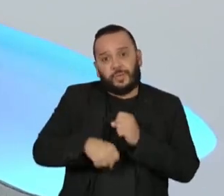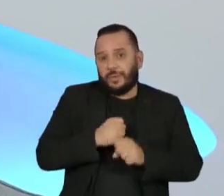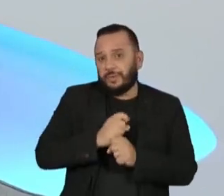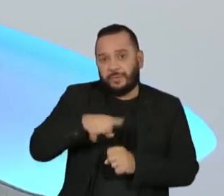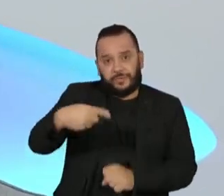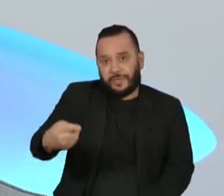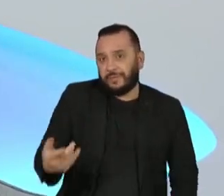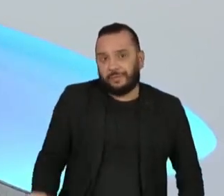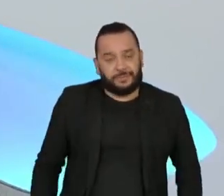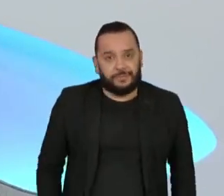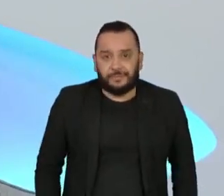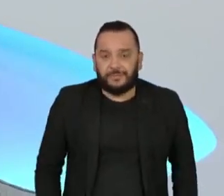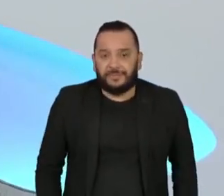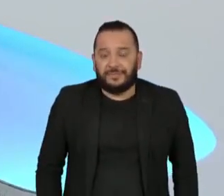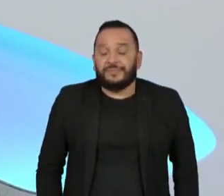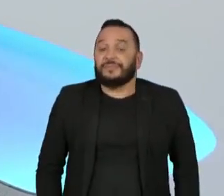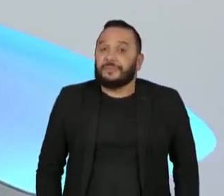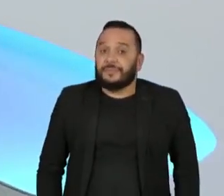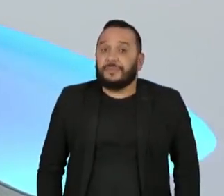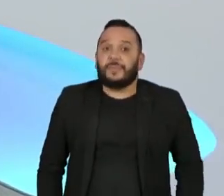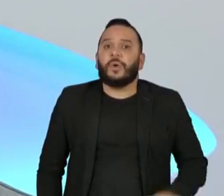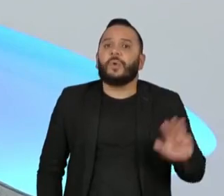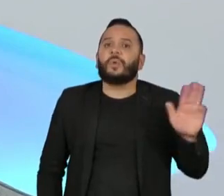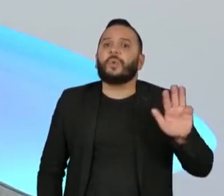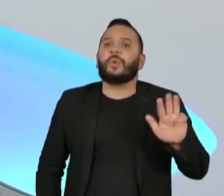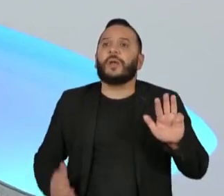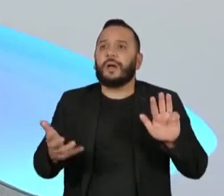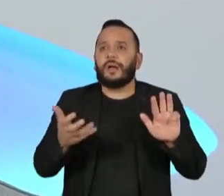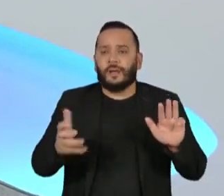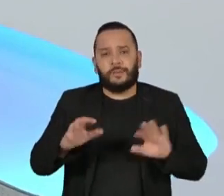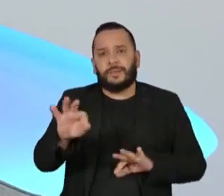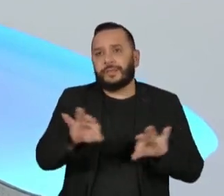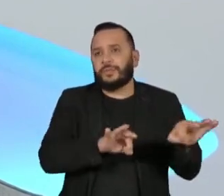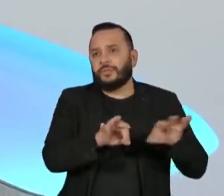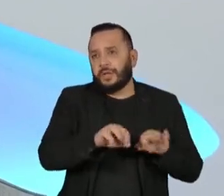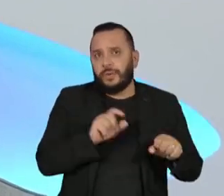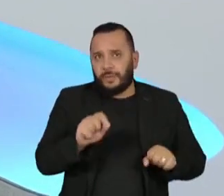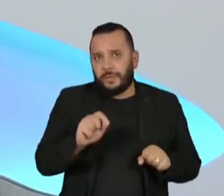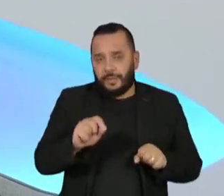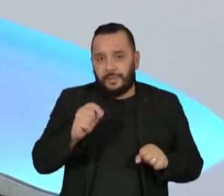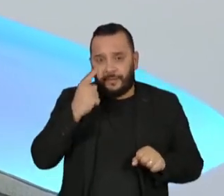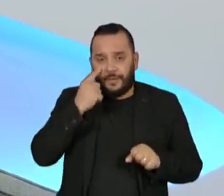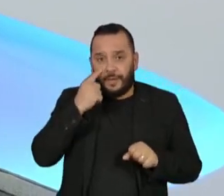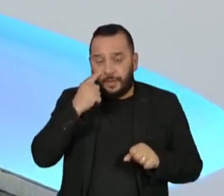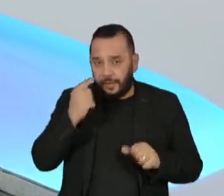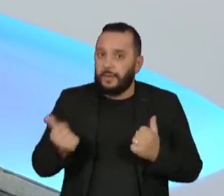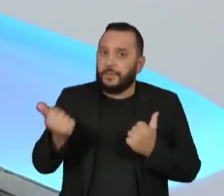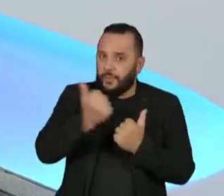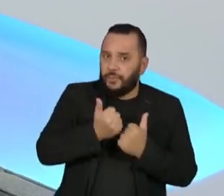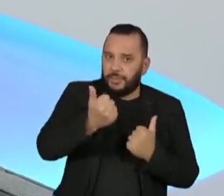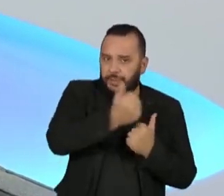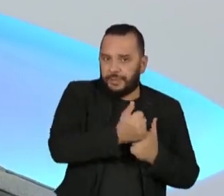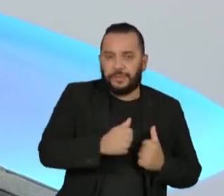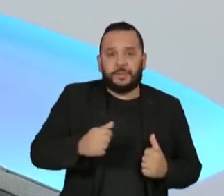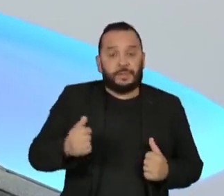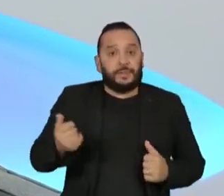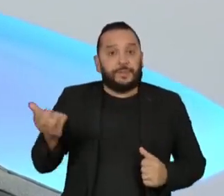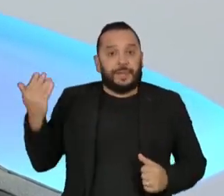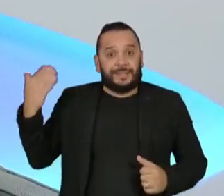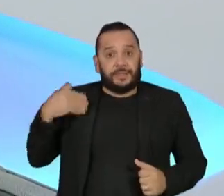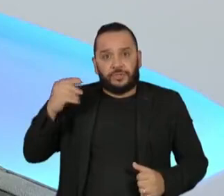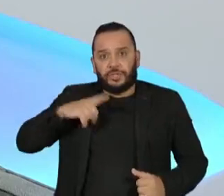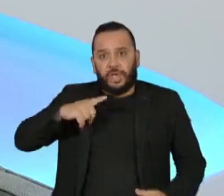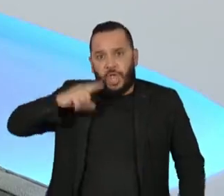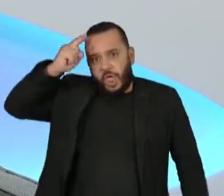o que é que ele quis de forma planejada? Olha só a mudança. Sai da fase de autoritarismo para o